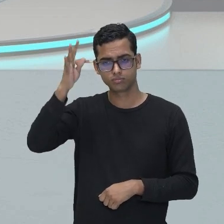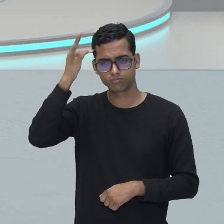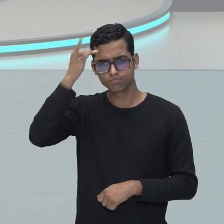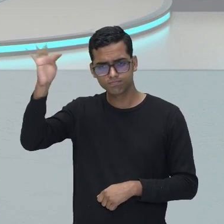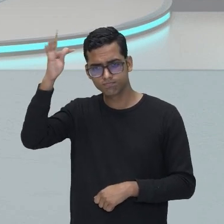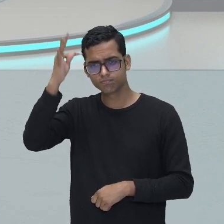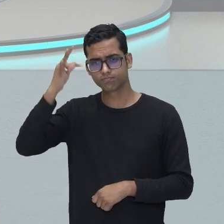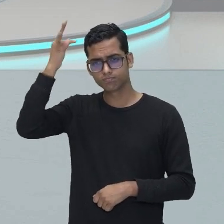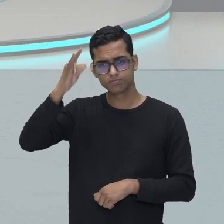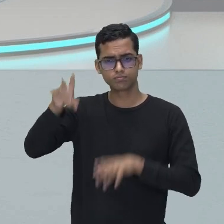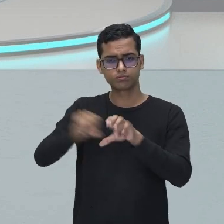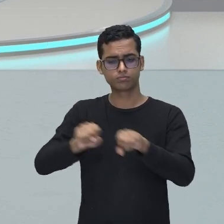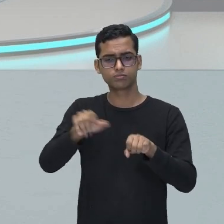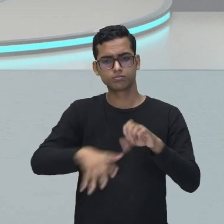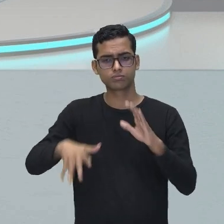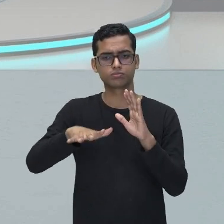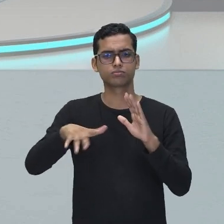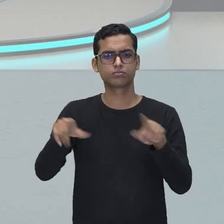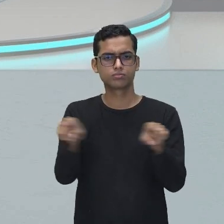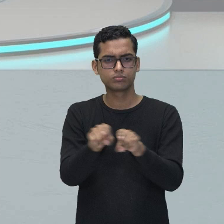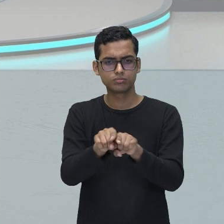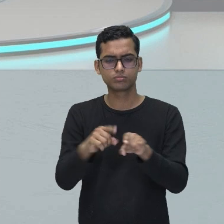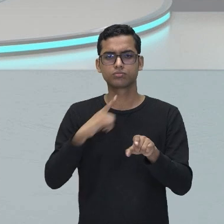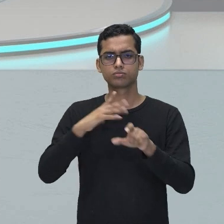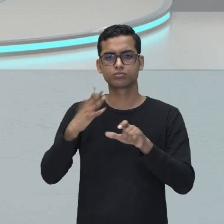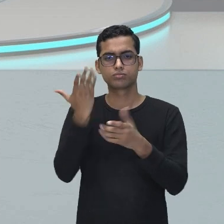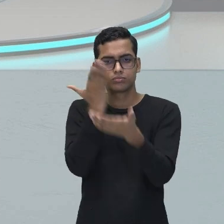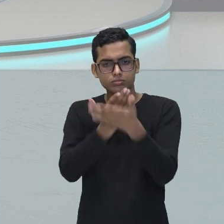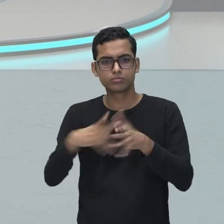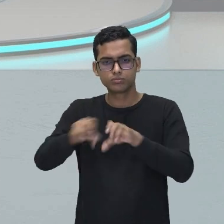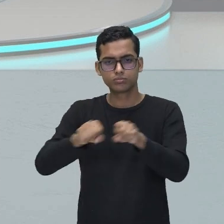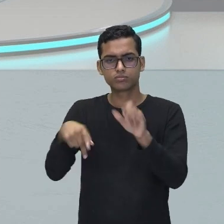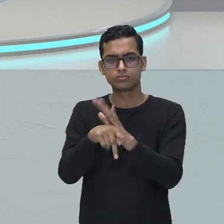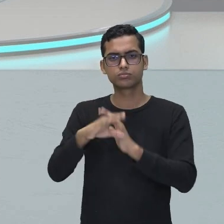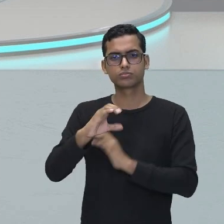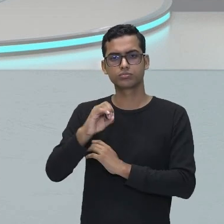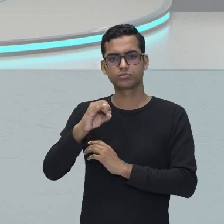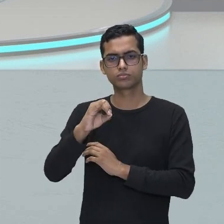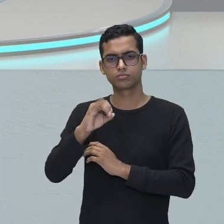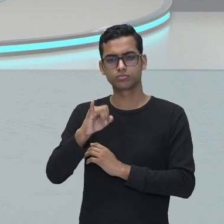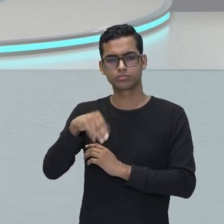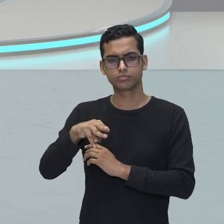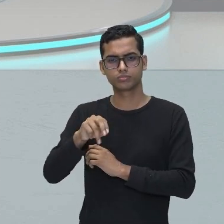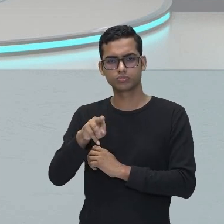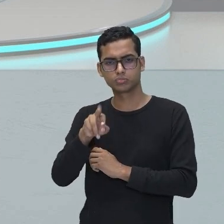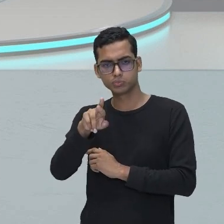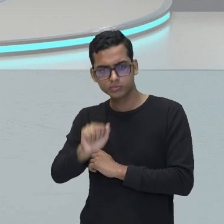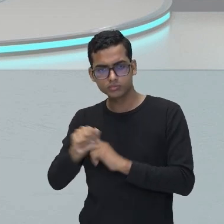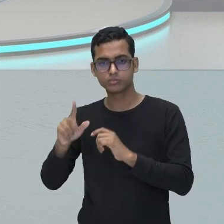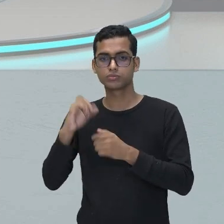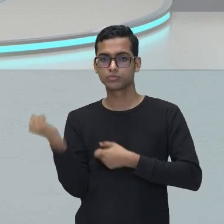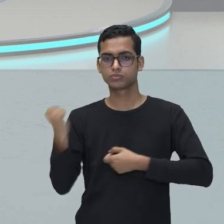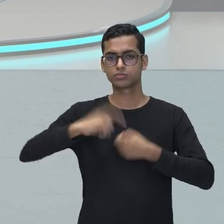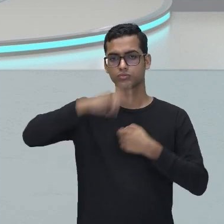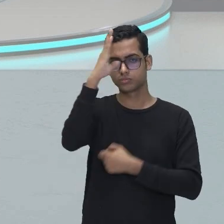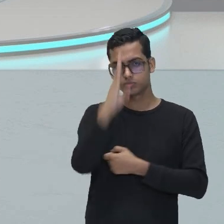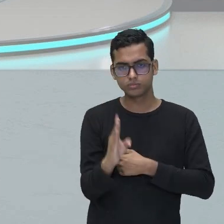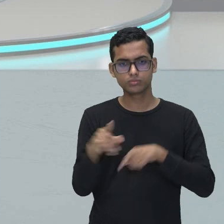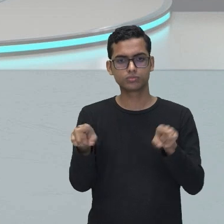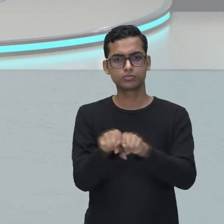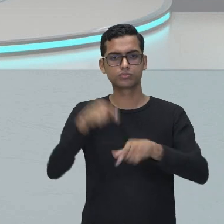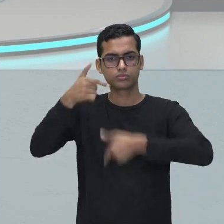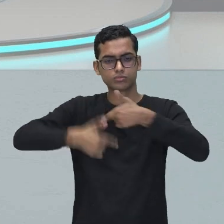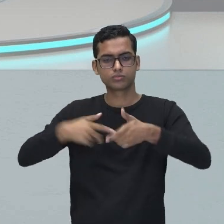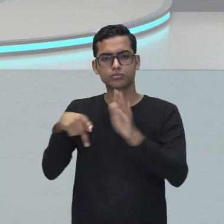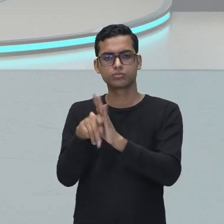formação, estudou na Universidade de Coimbra, e de volta ao Brasil, ele exerceu os cargos de